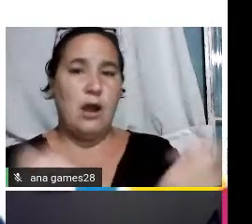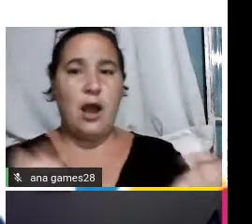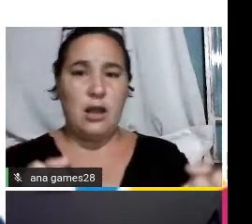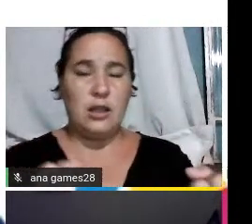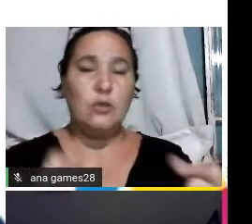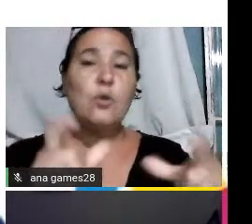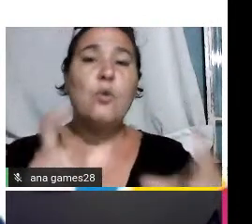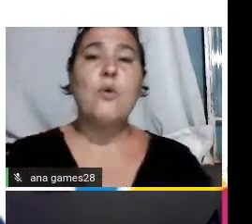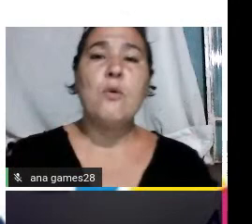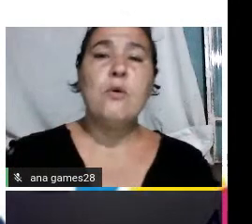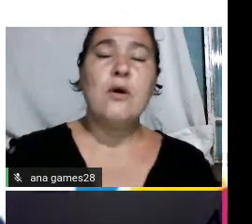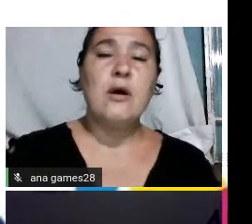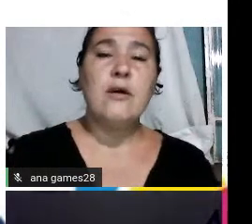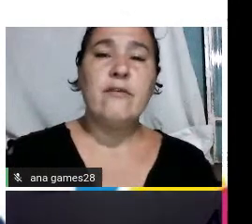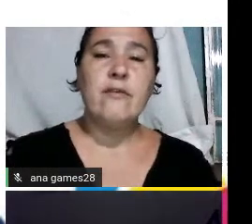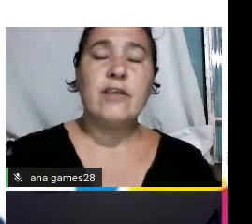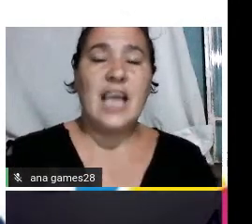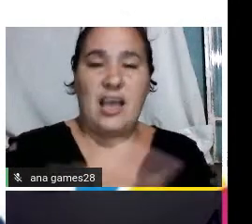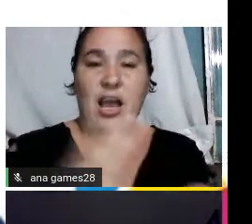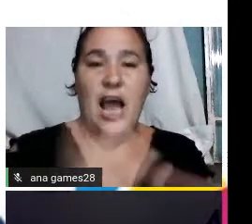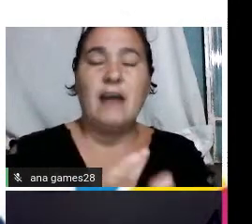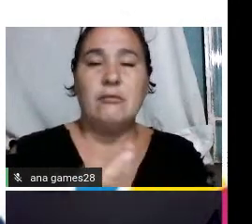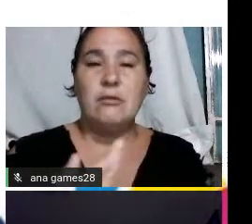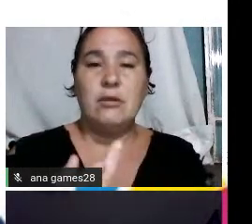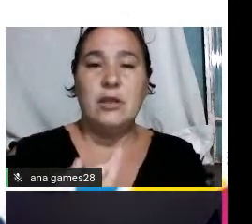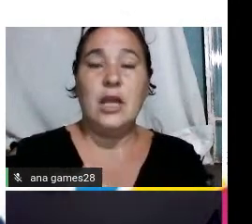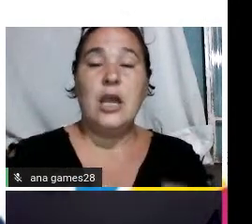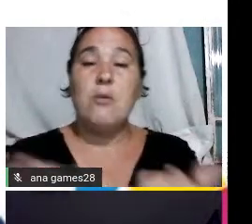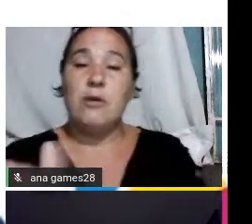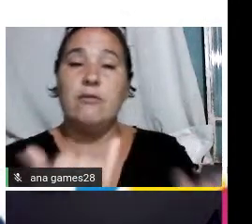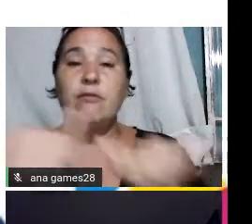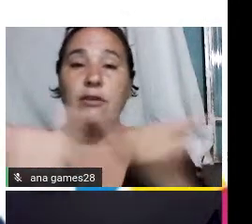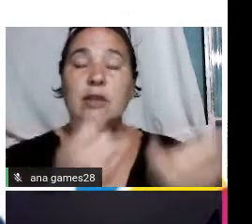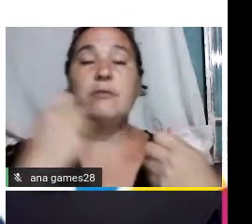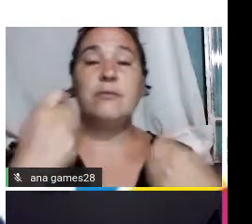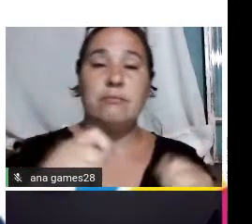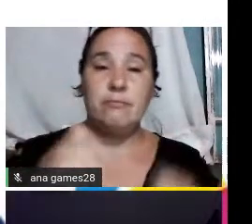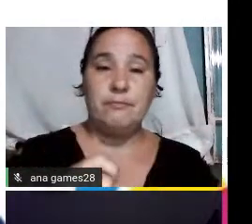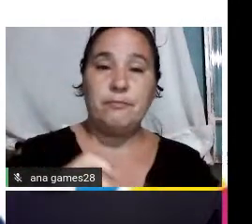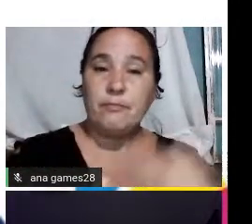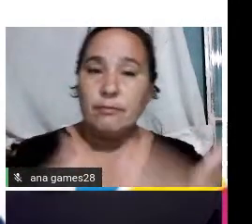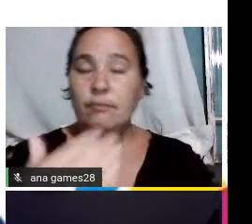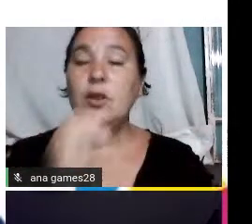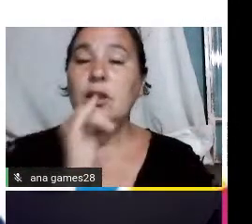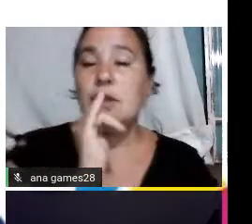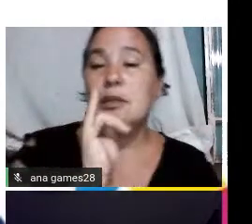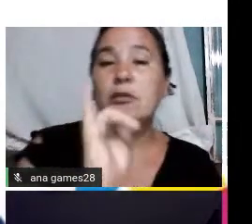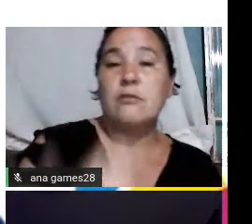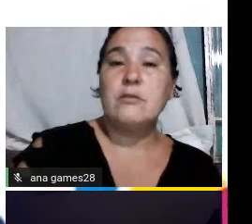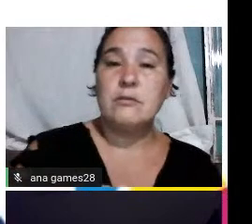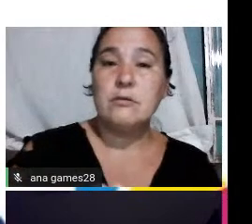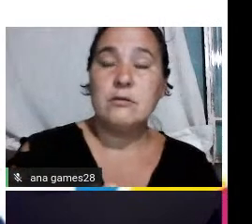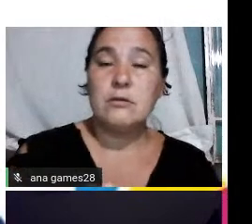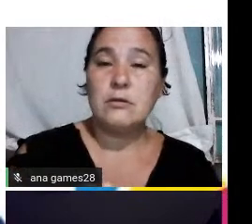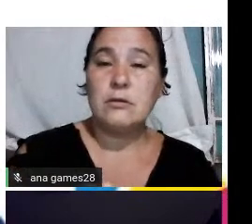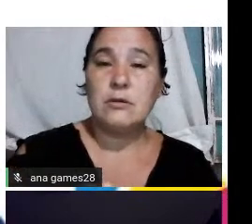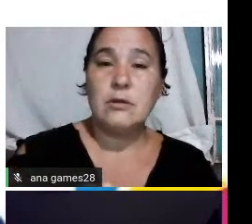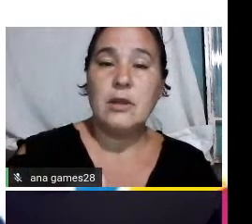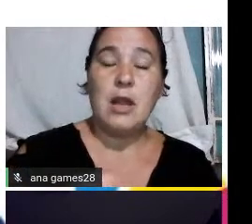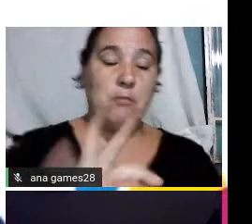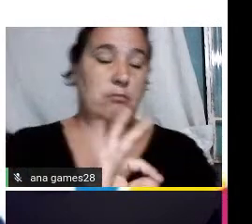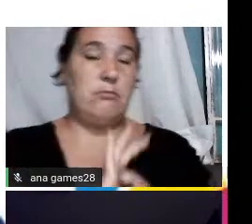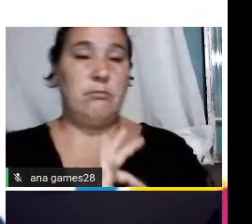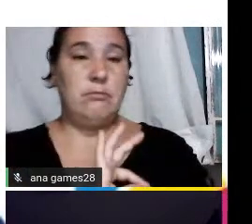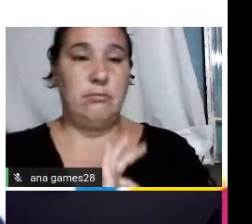lugar que foi cometido a infração e algumas informações necessárias para o processo da denúncia pela polícia militar